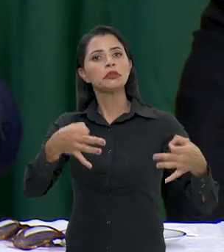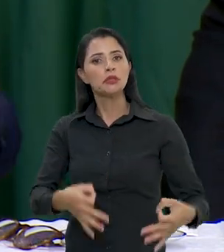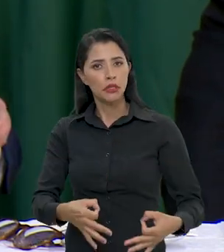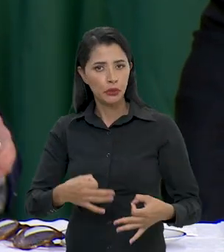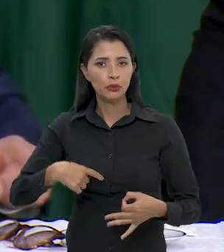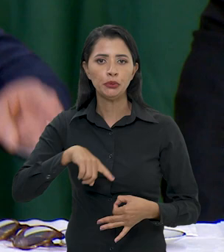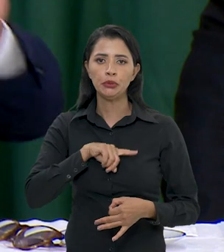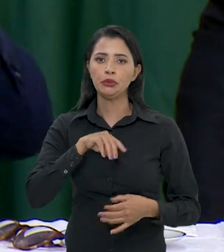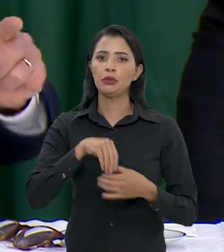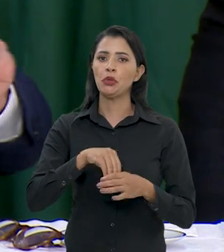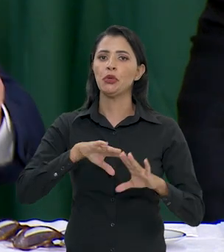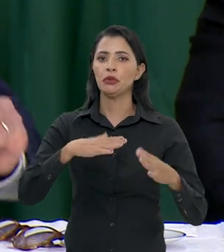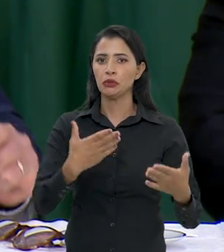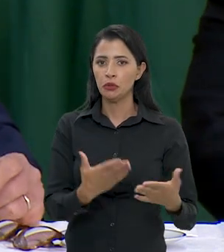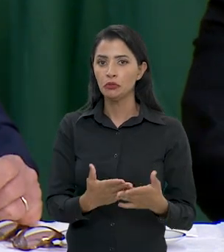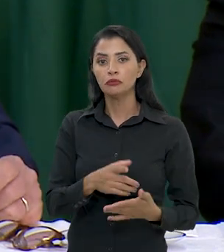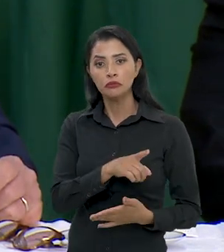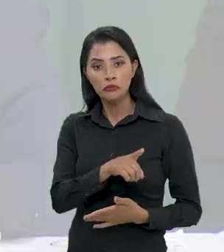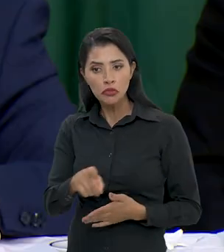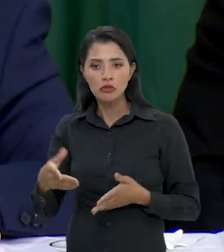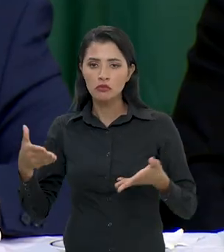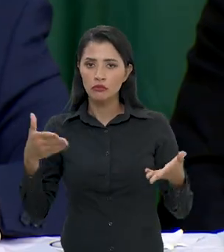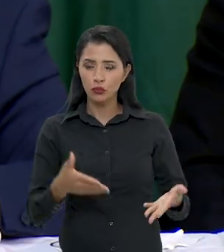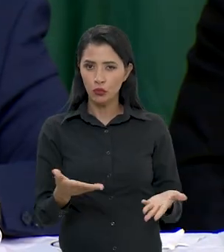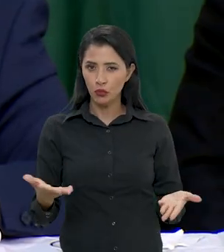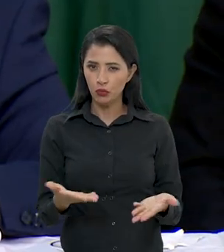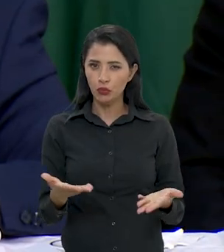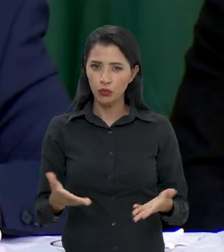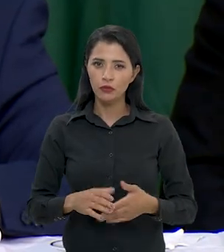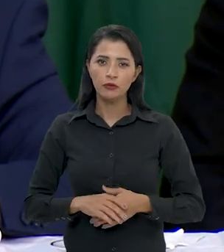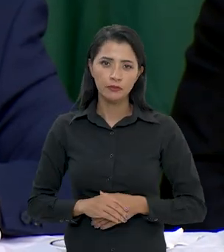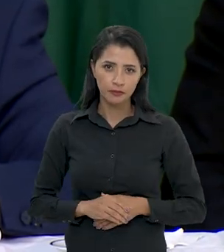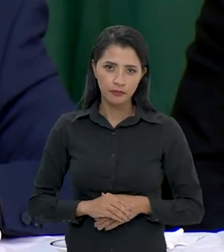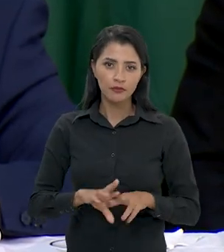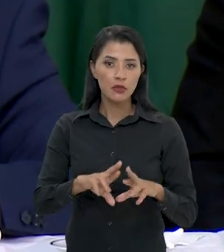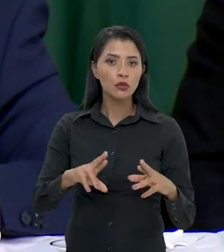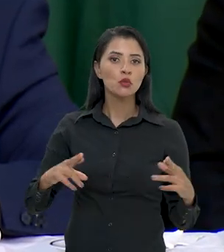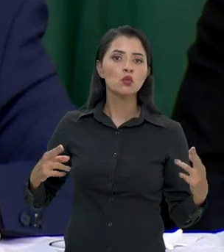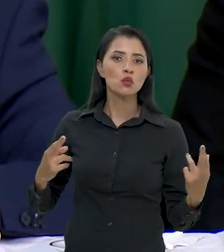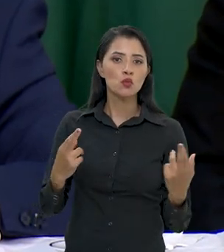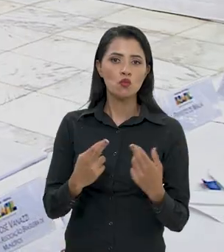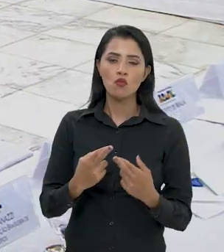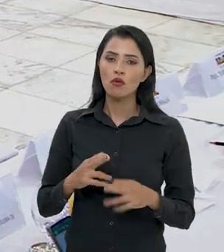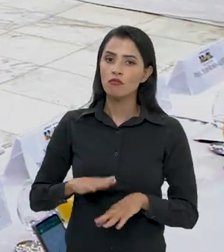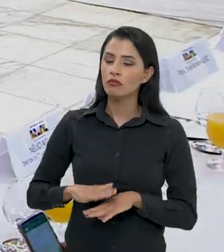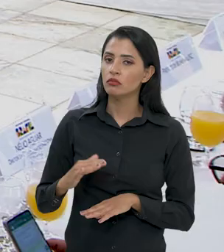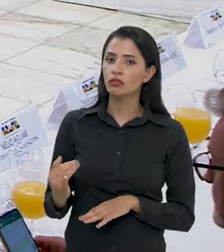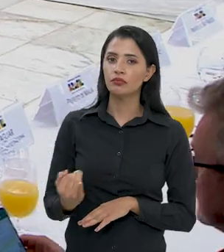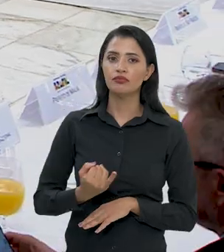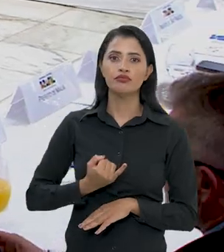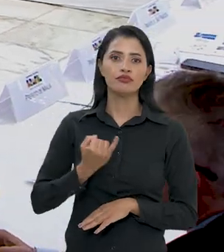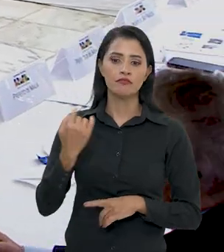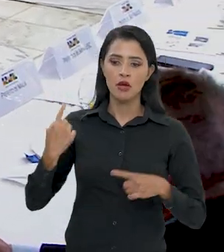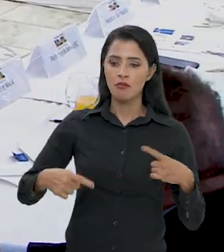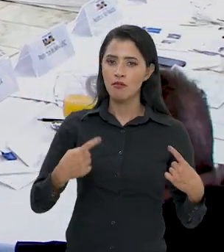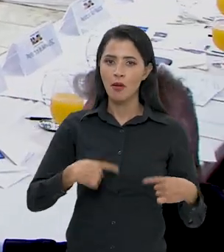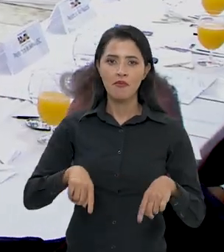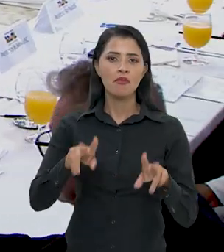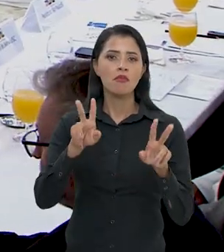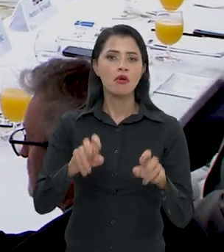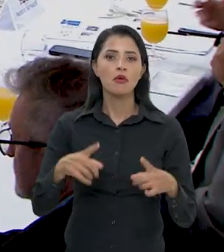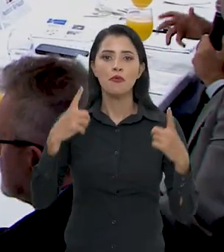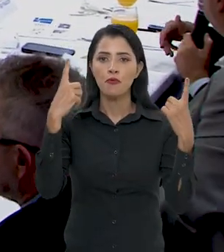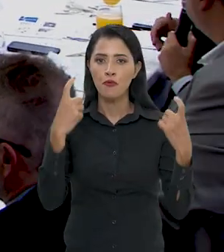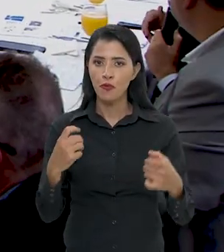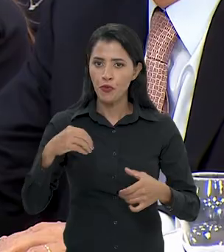processo educacional correto na nossa escola. Vocês estão participando da reunião mais importante